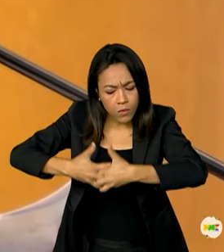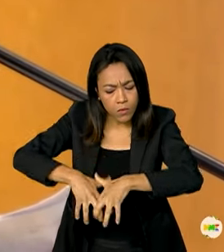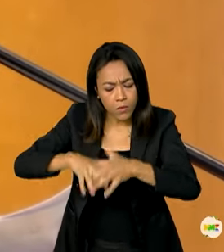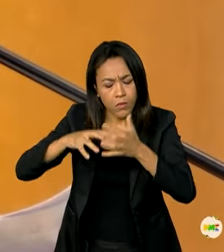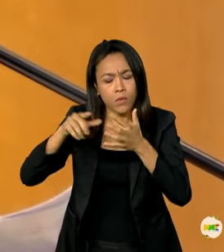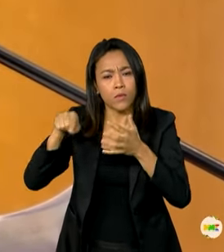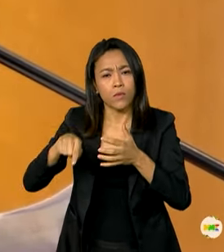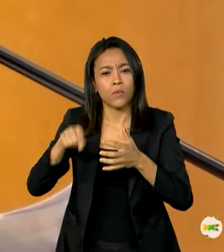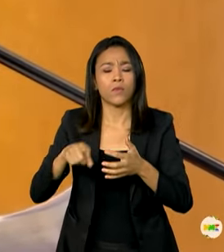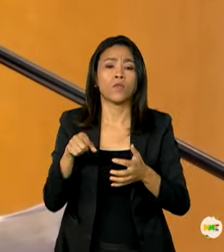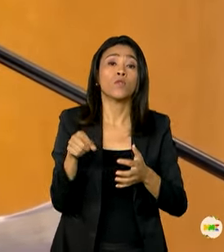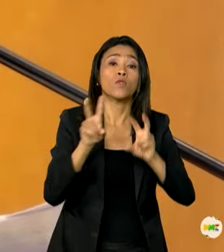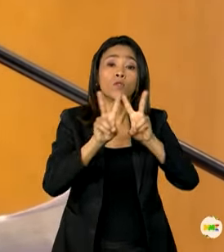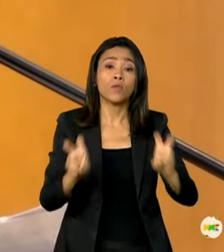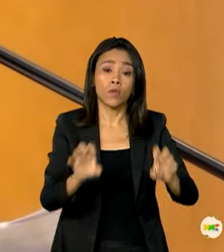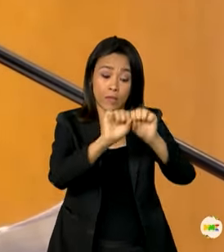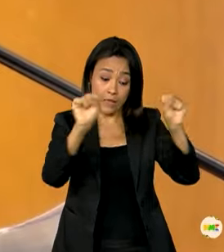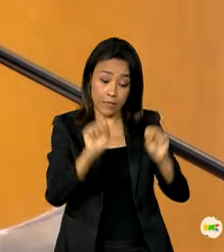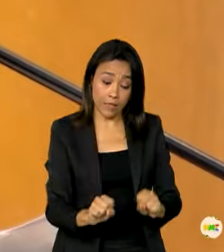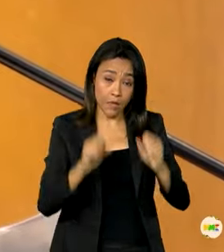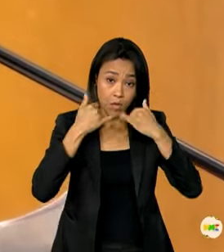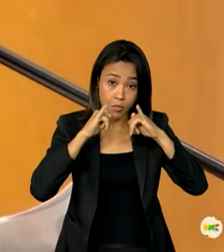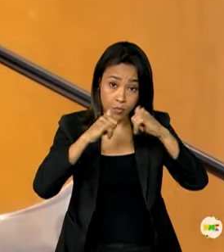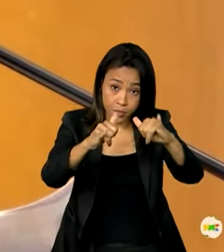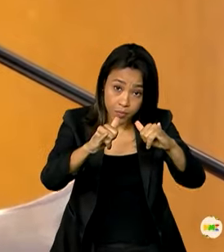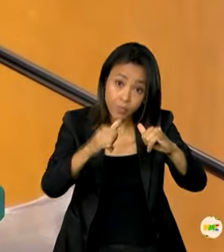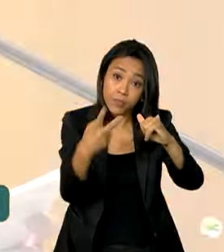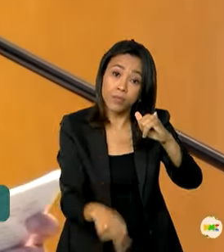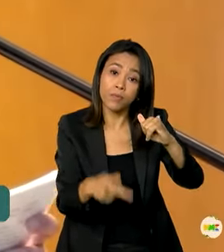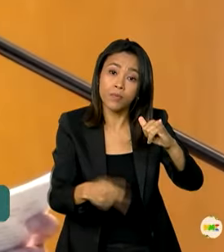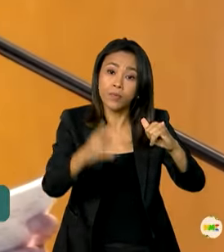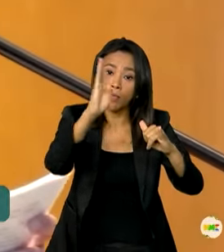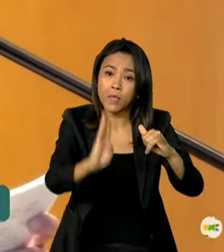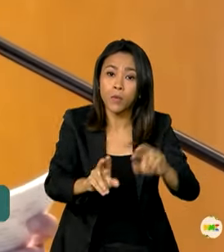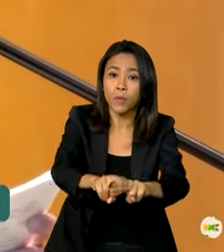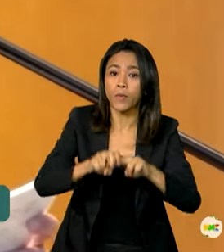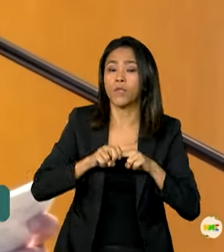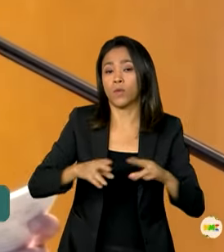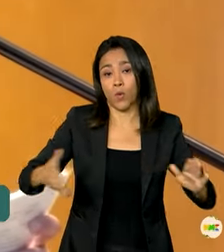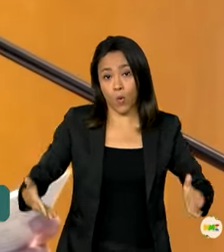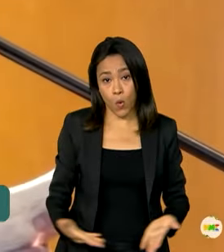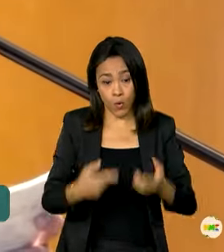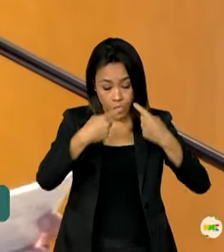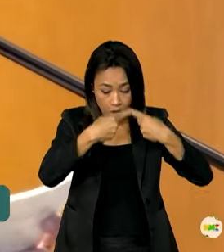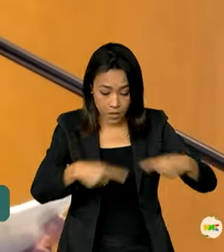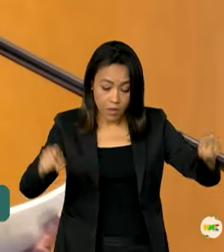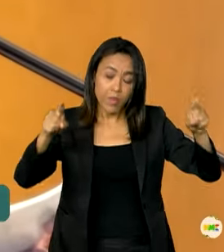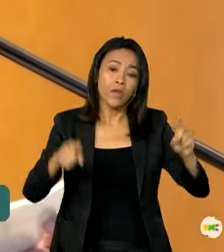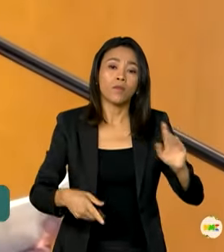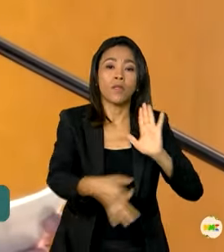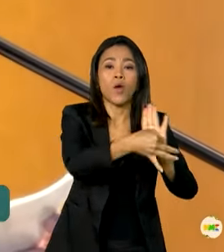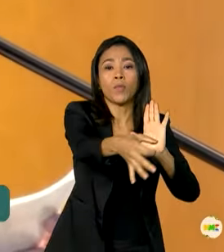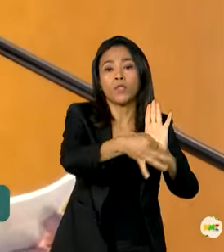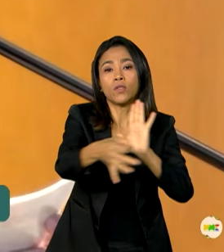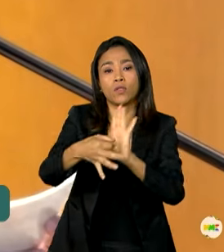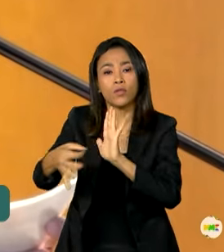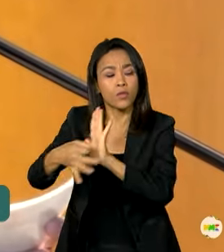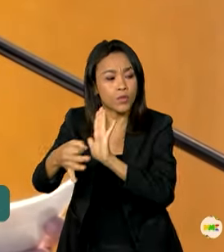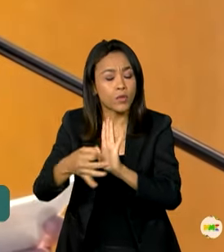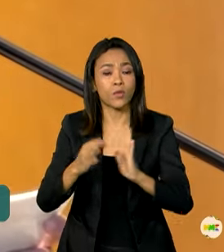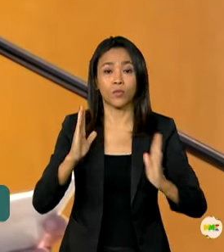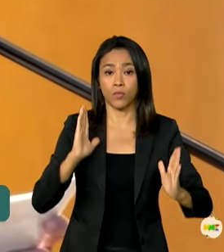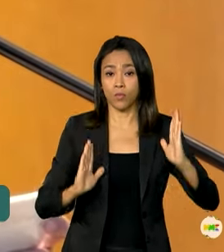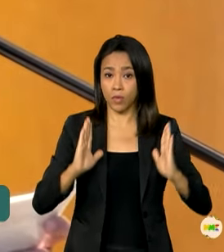do nosso sistema energético e das condições de suprimento do Brasil. Portanto, hoje o lançamento dessa consulta pública, do PDE